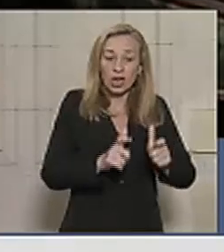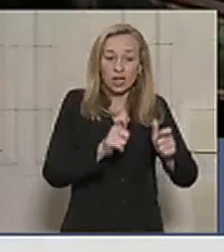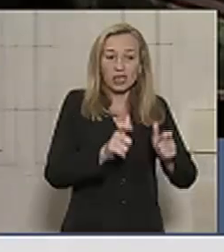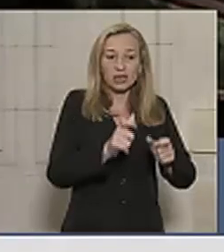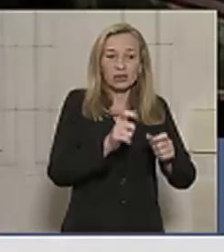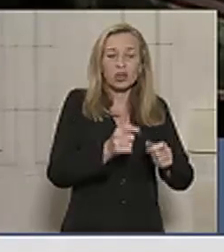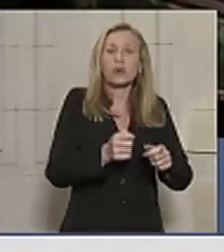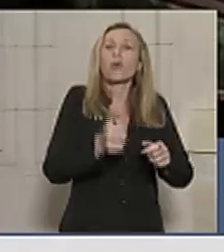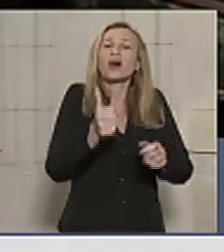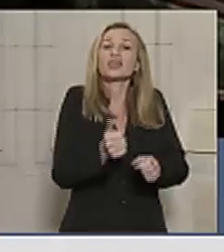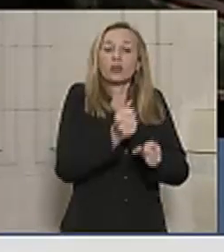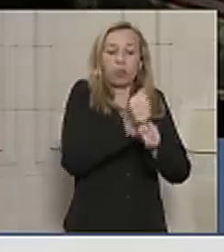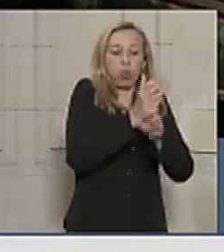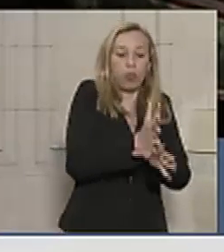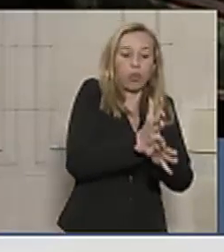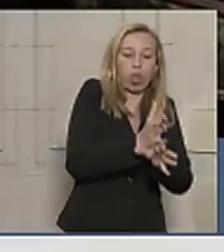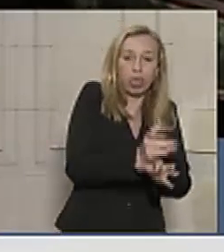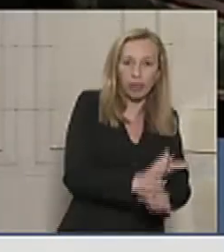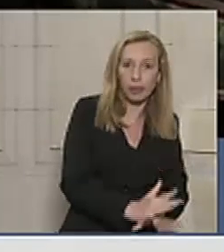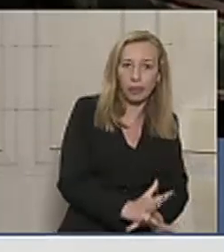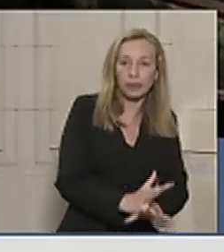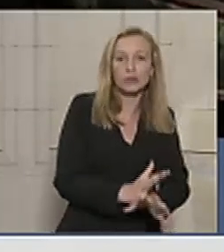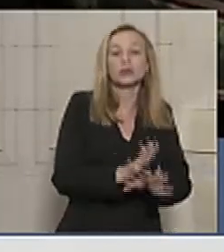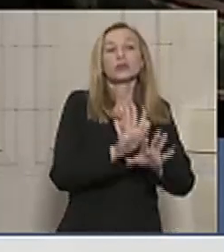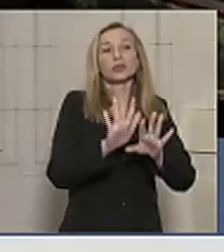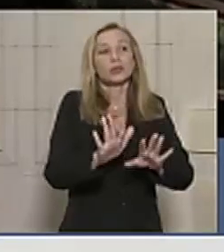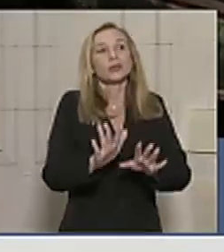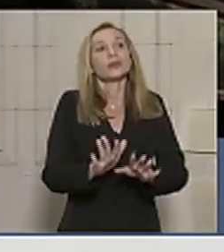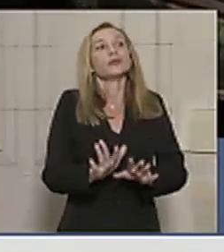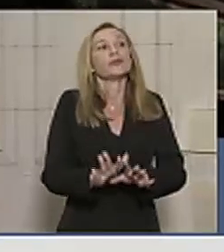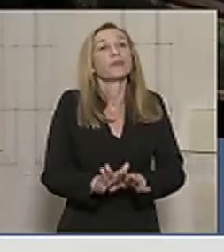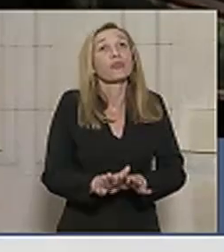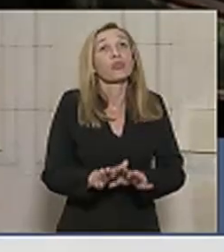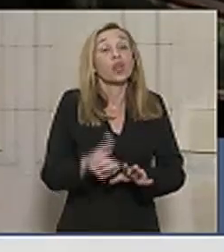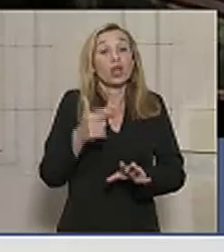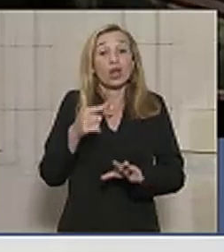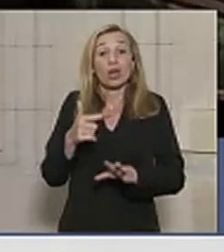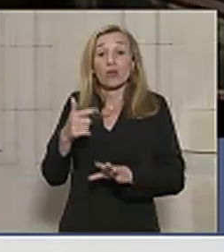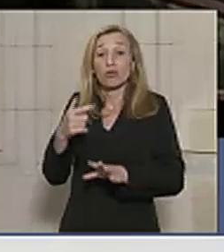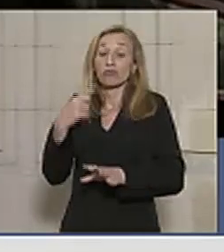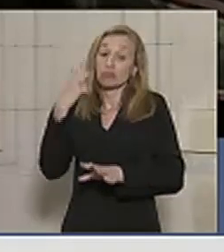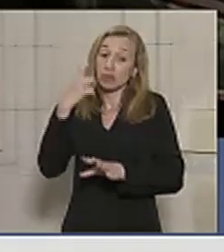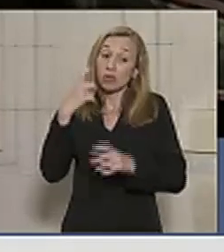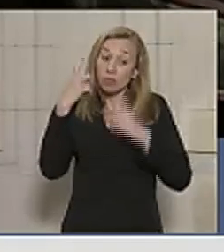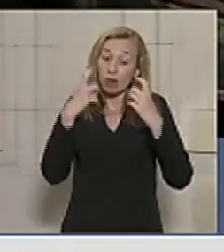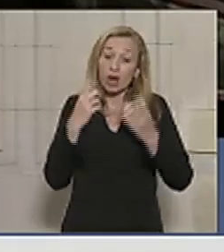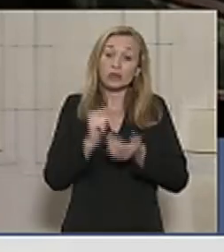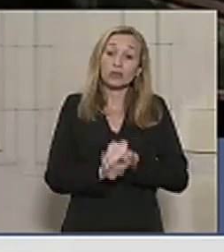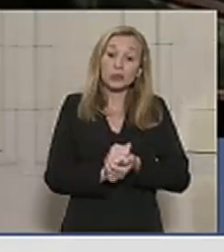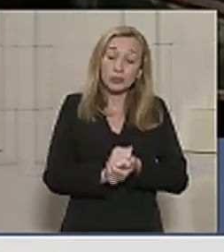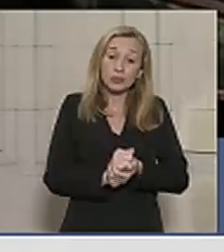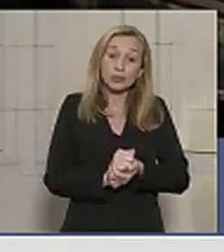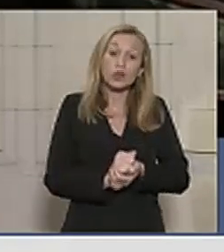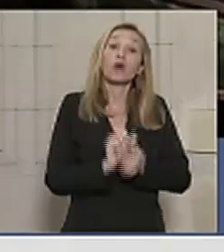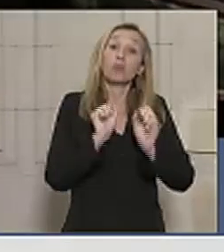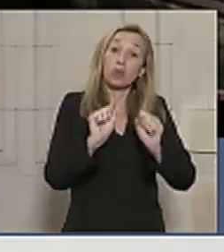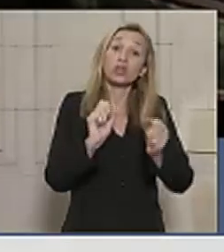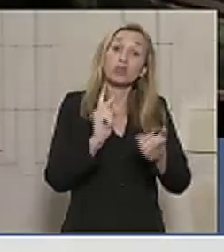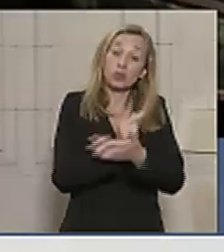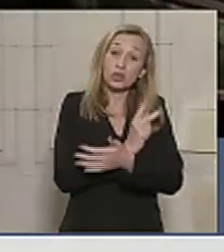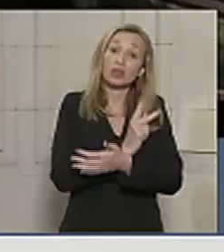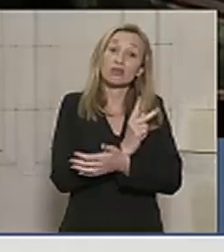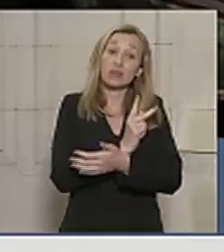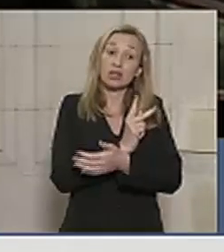depredação do prédio, O que, inclusive, eu fico alerta, ensejará uma tragédia